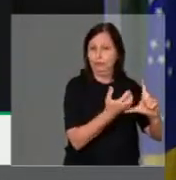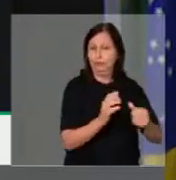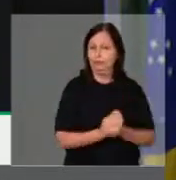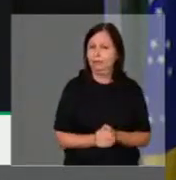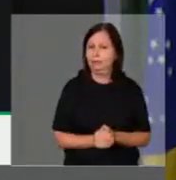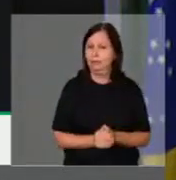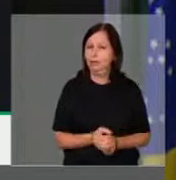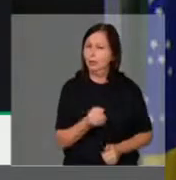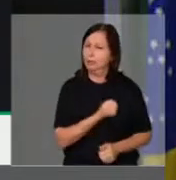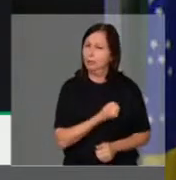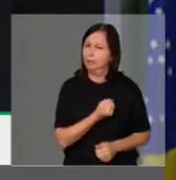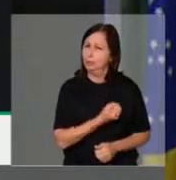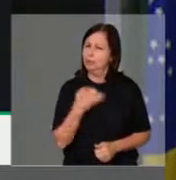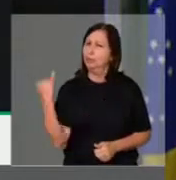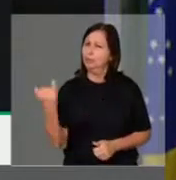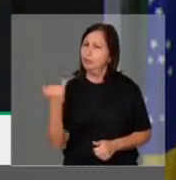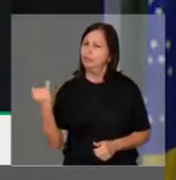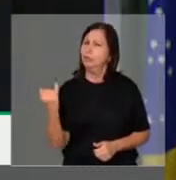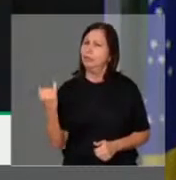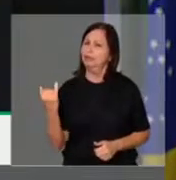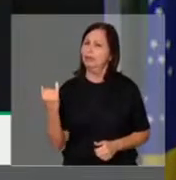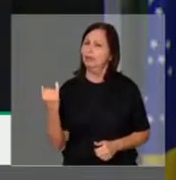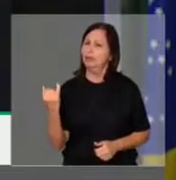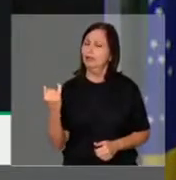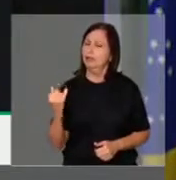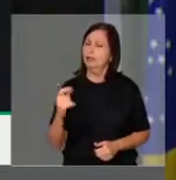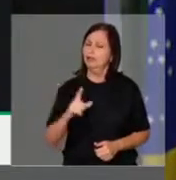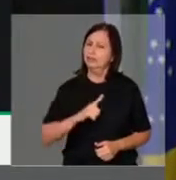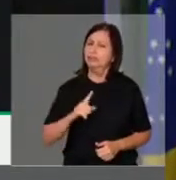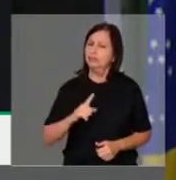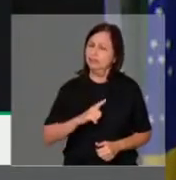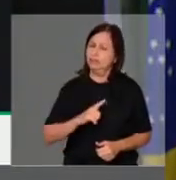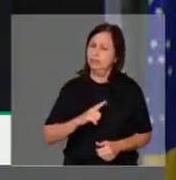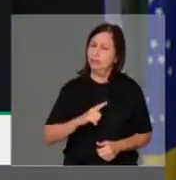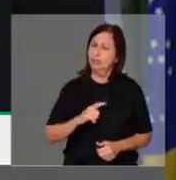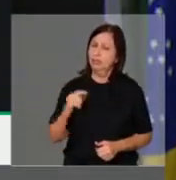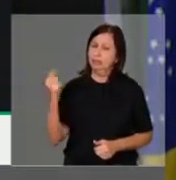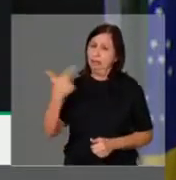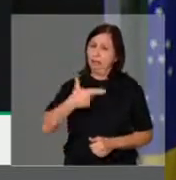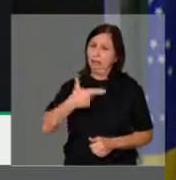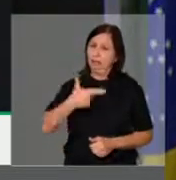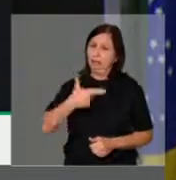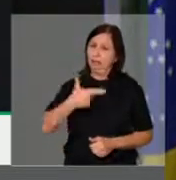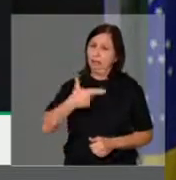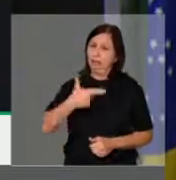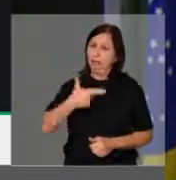extremamente importante, mas qualidade que faz a diferença. E a unidade que a bancada Capixaba teve...